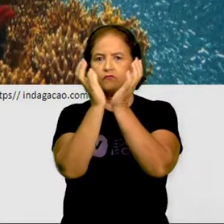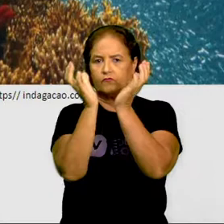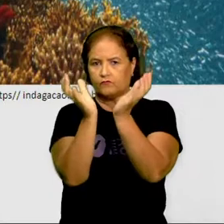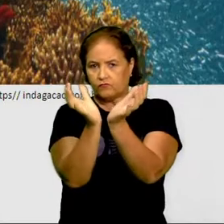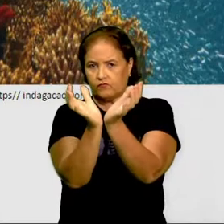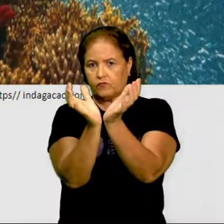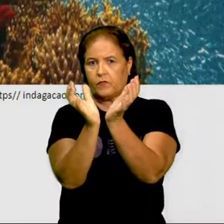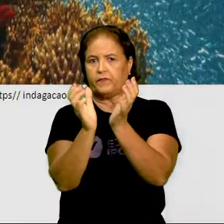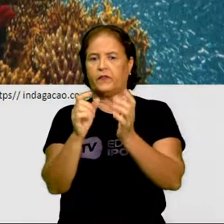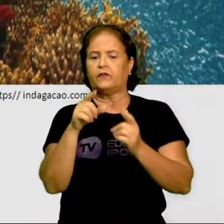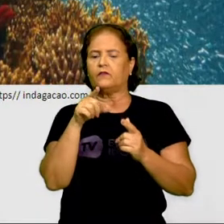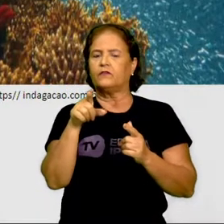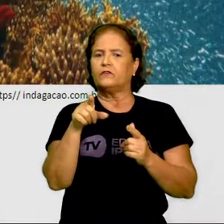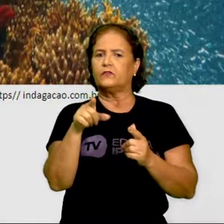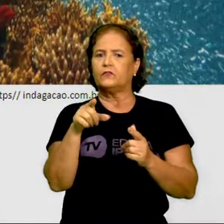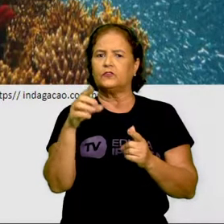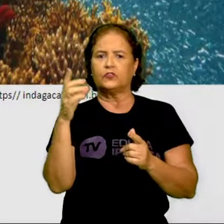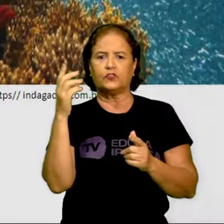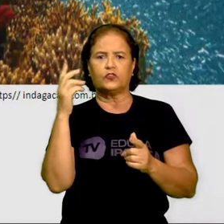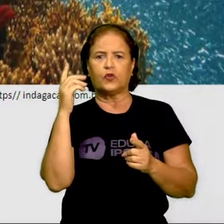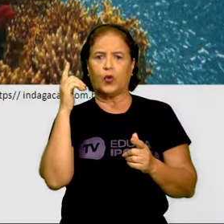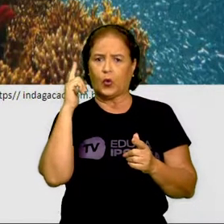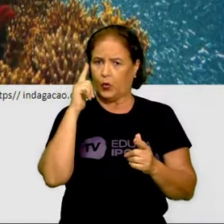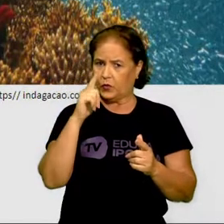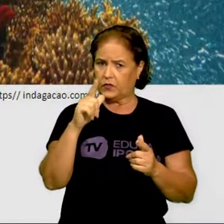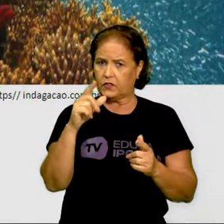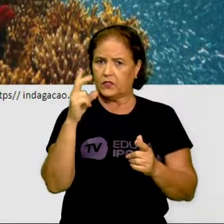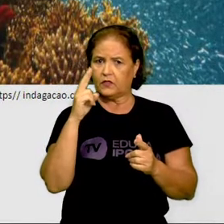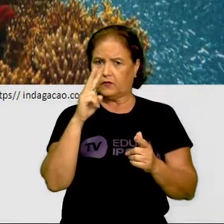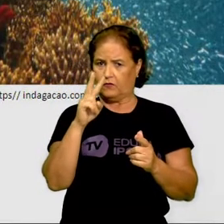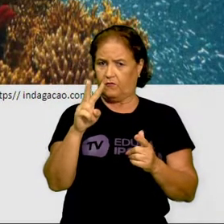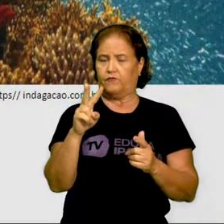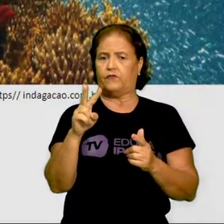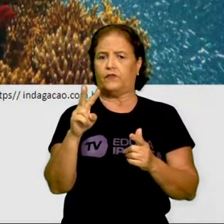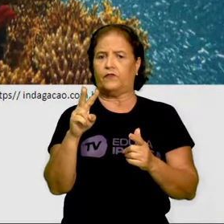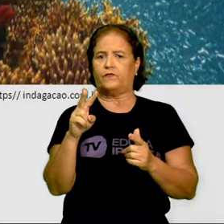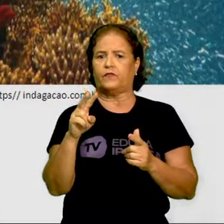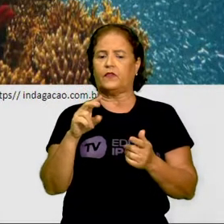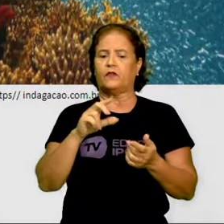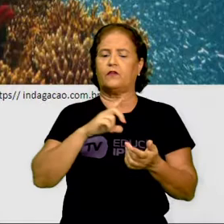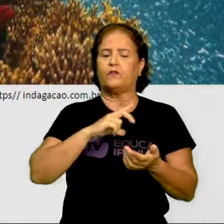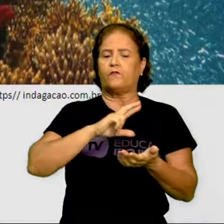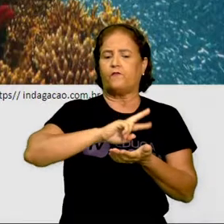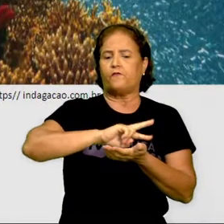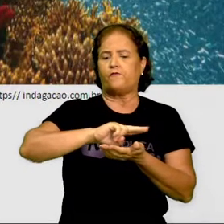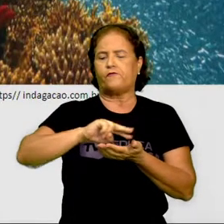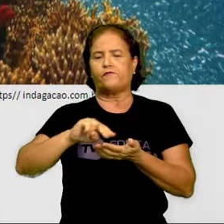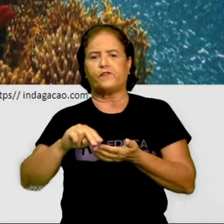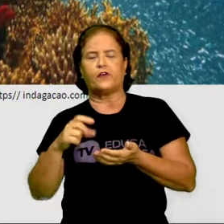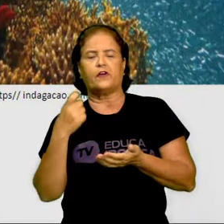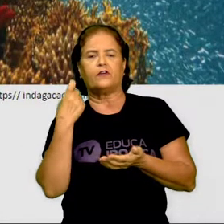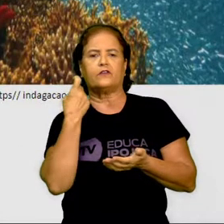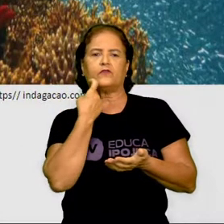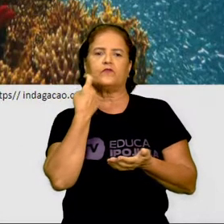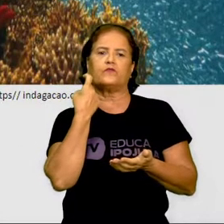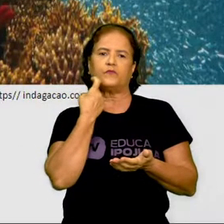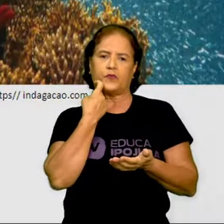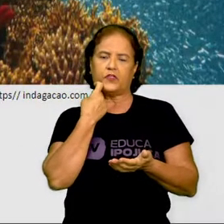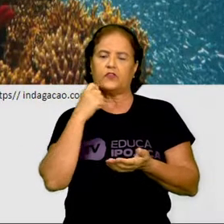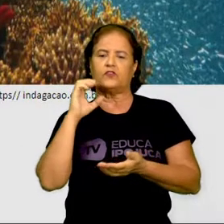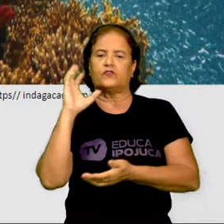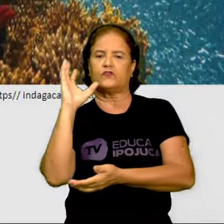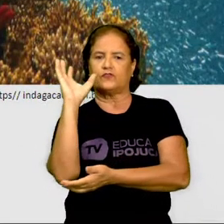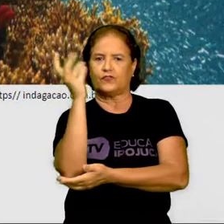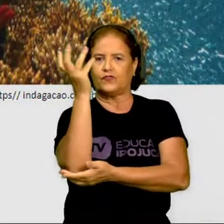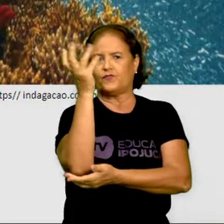identificar aqui, crianças, nessa imagem? Nós temos aqui vários peixes, não isso? E aqui nós temos o quê? Plantas